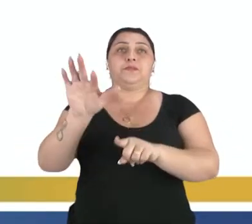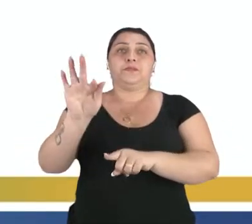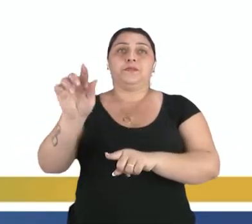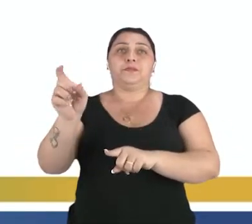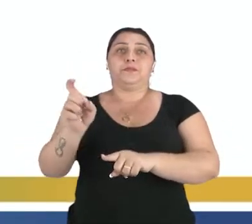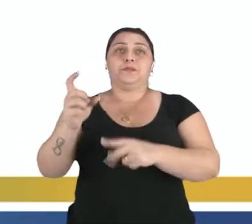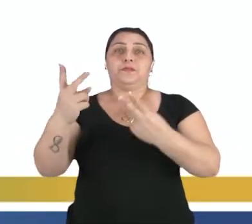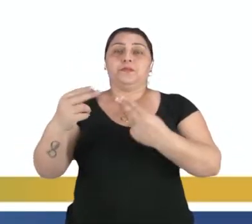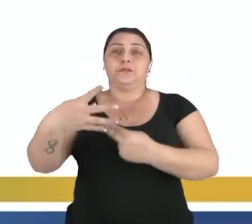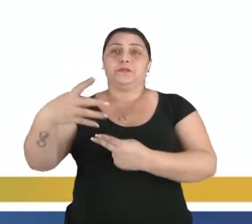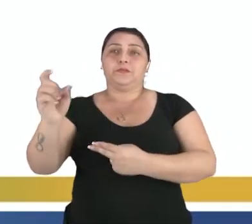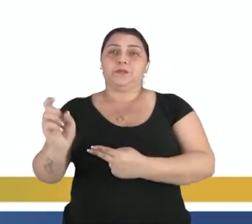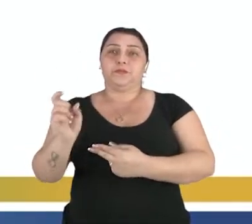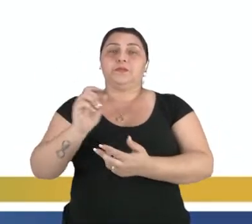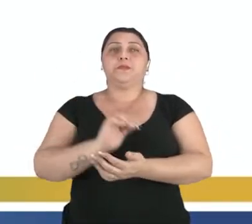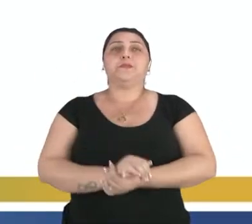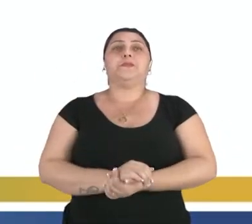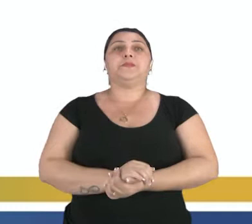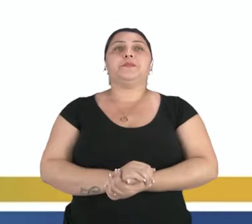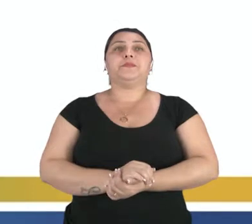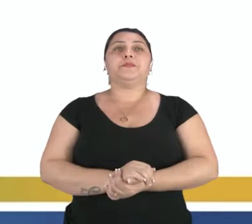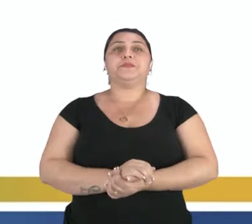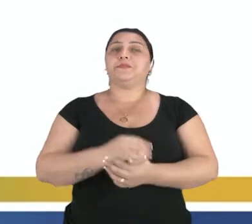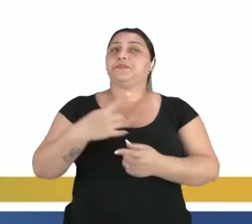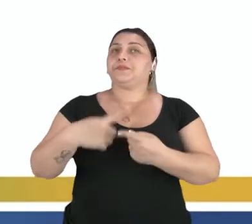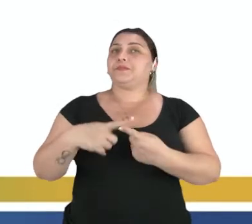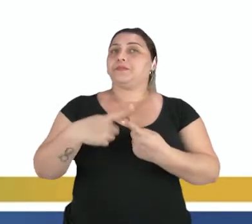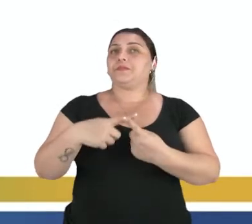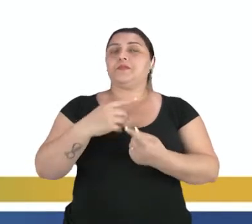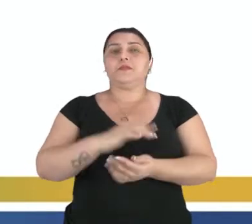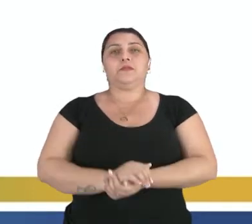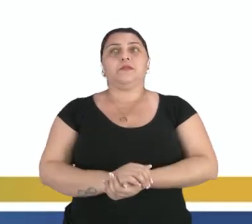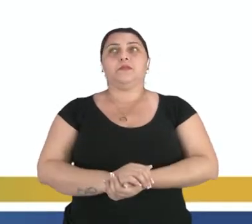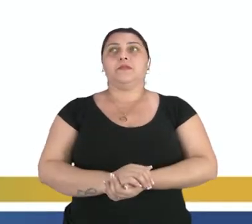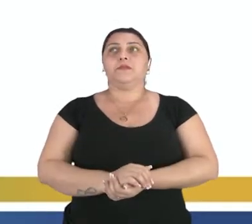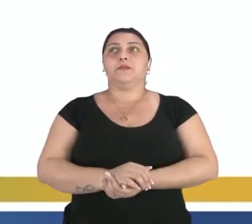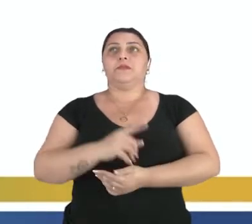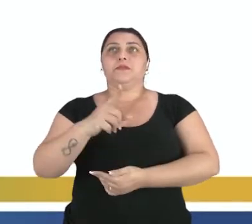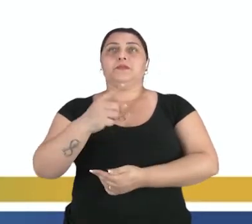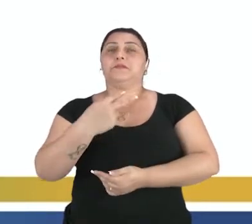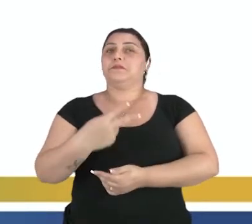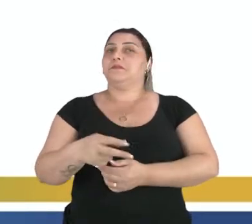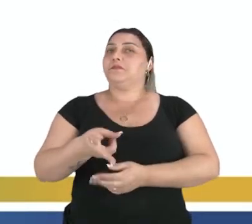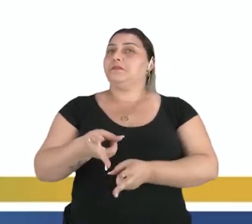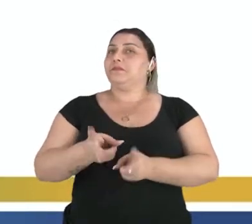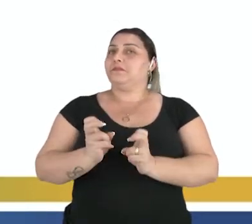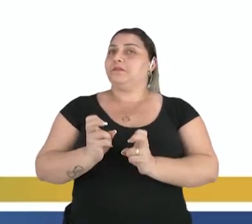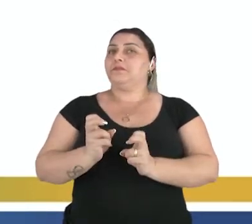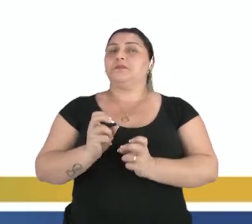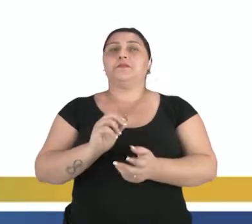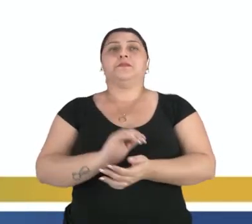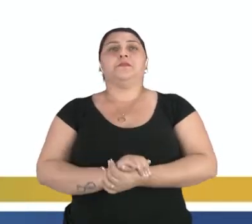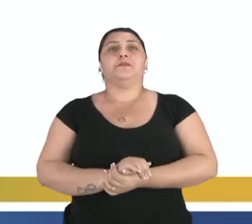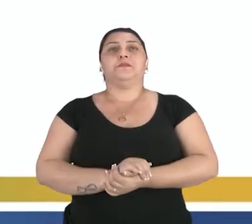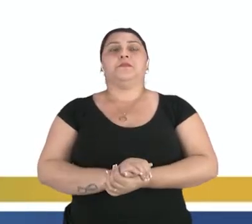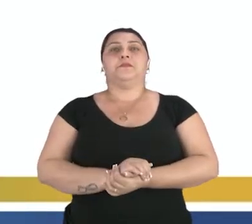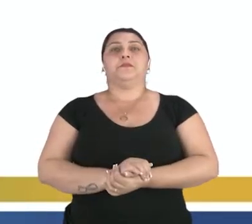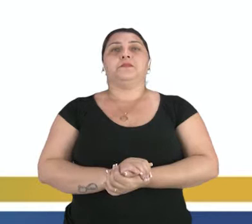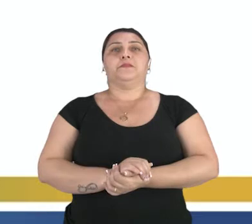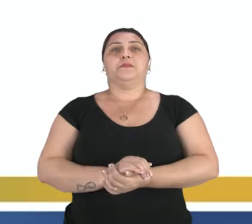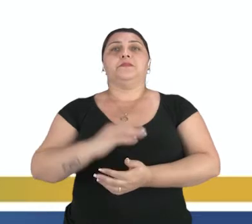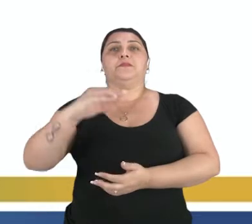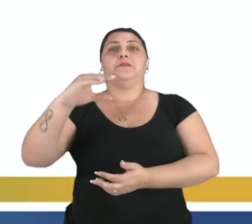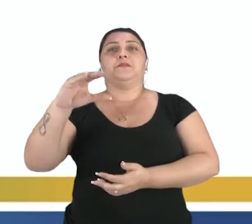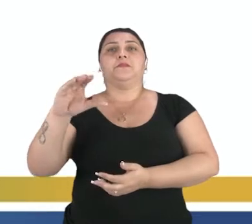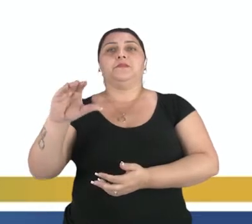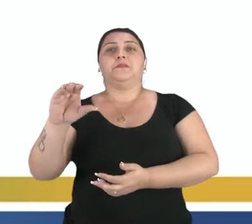igual a 4x. Por que, pessoal? Por mais que você não perceba aí o valor do